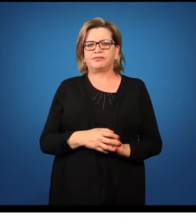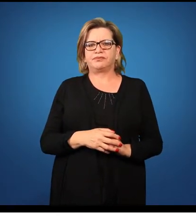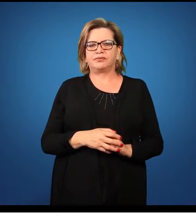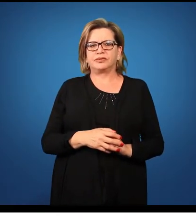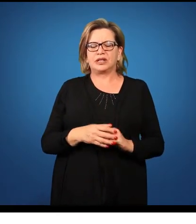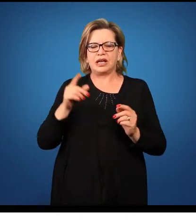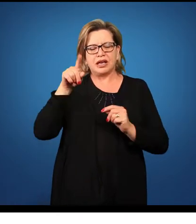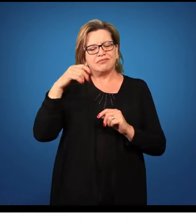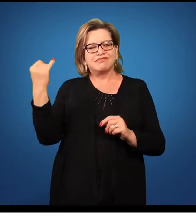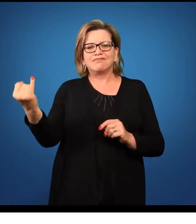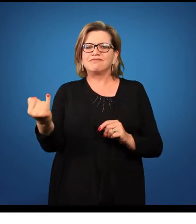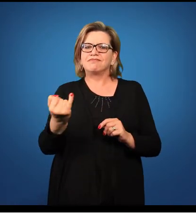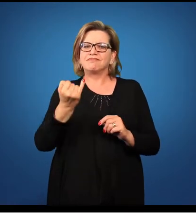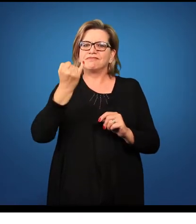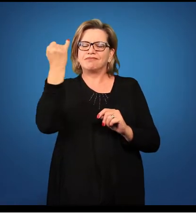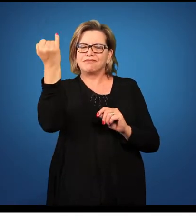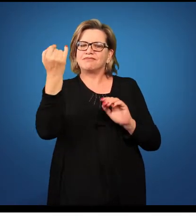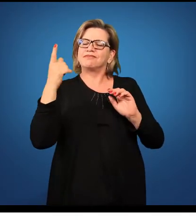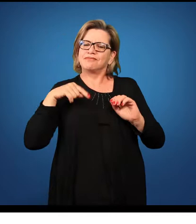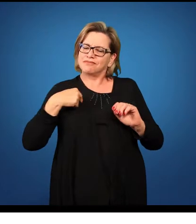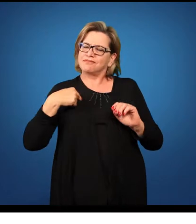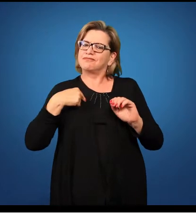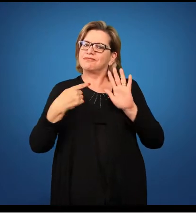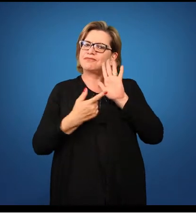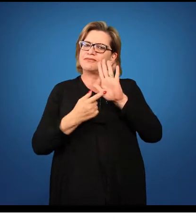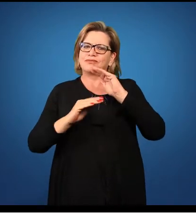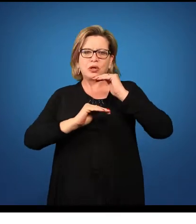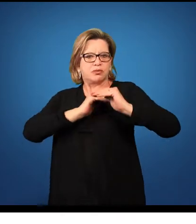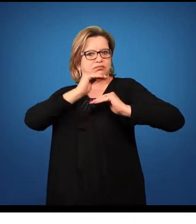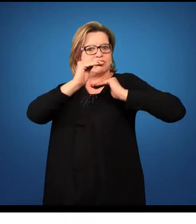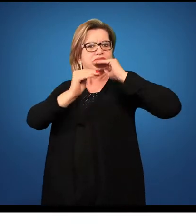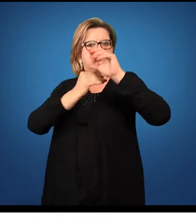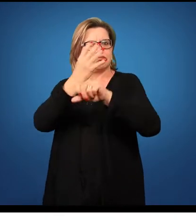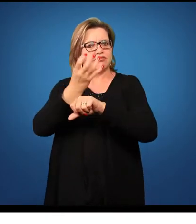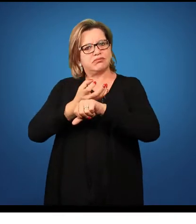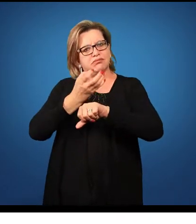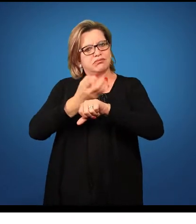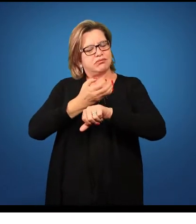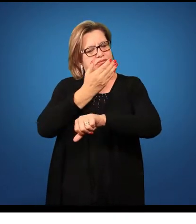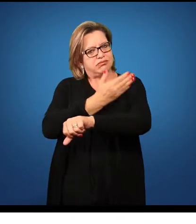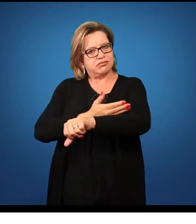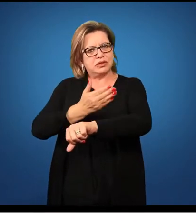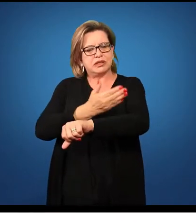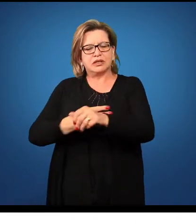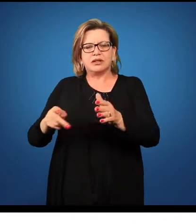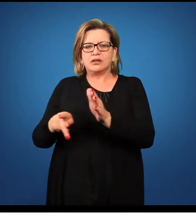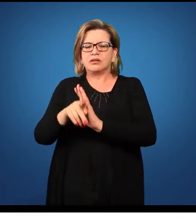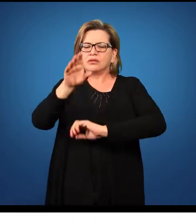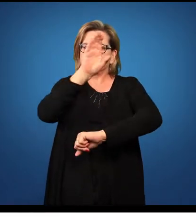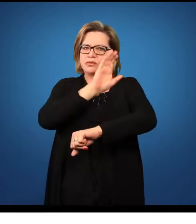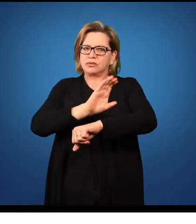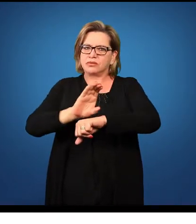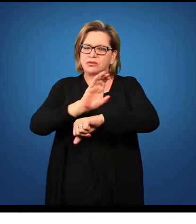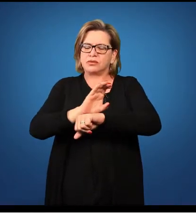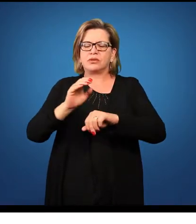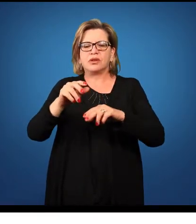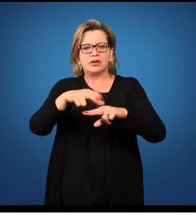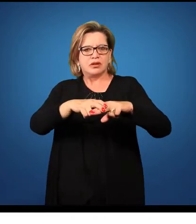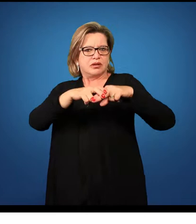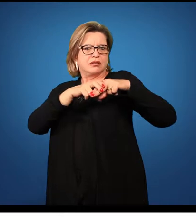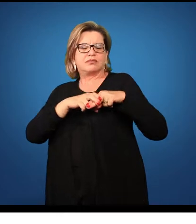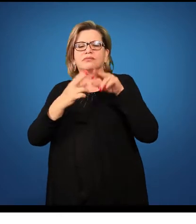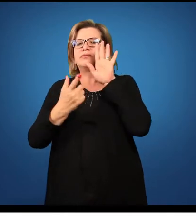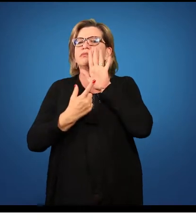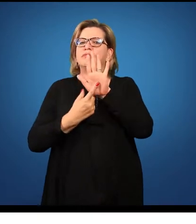Seria interessante que eu mostrasse qual o desenvolvimento dessa disciplina de estágio no curso. Então, eu vou apresentar